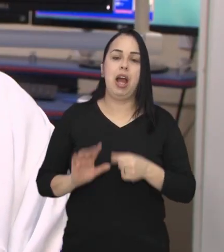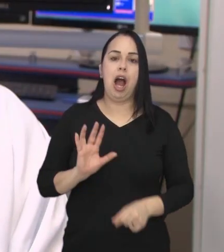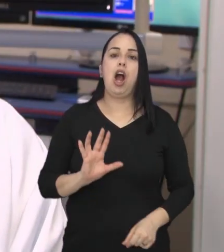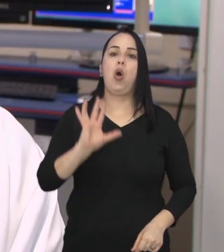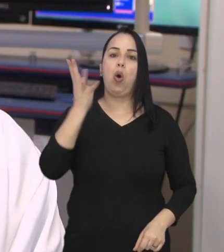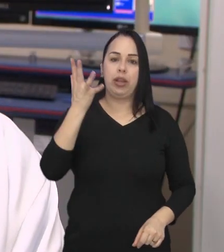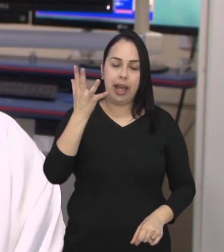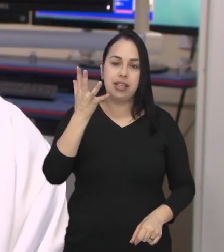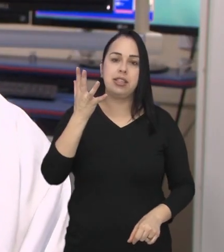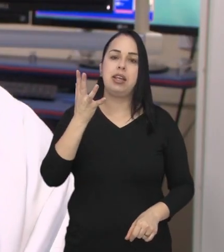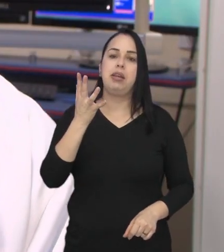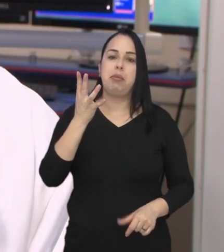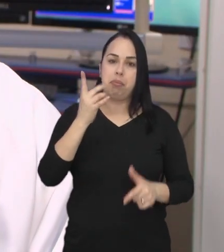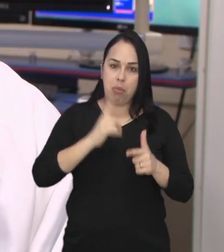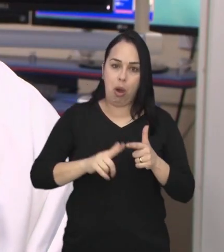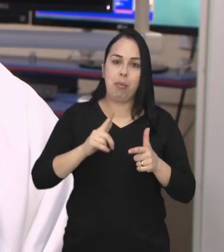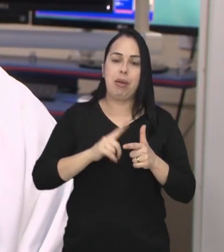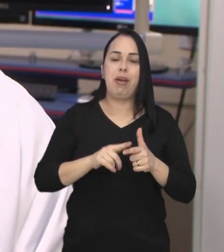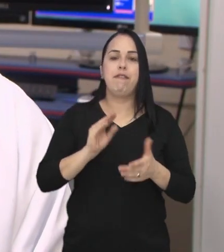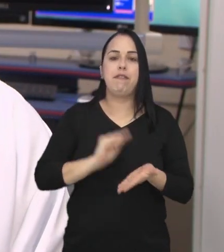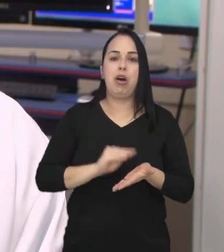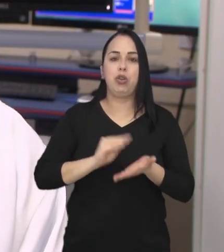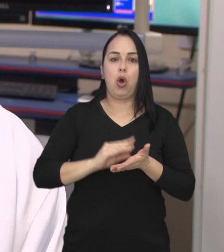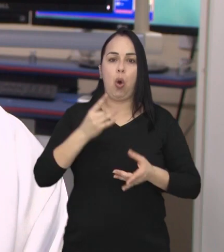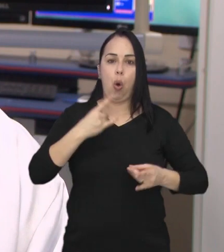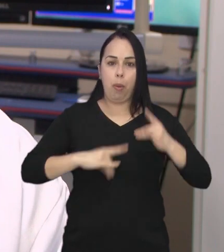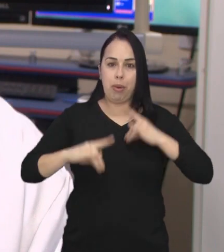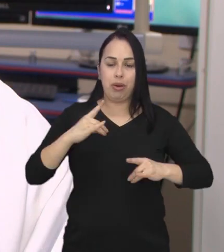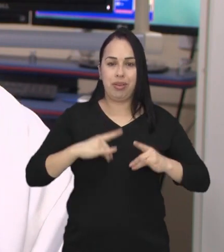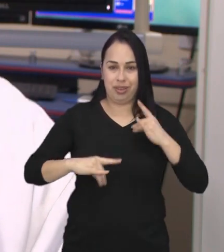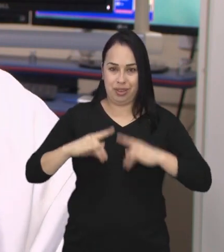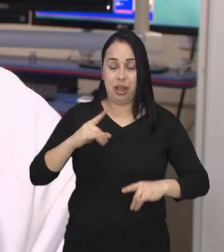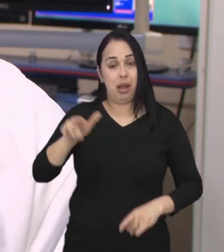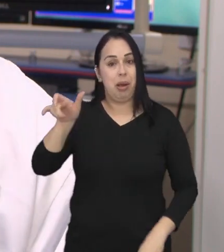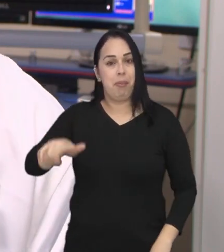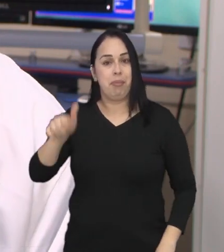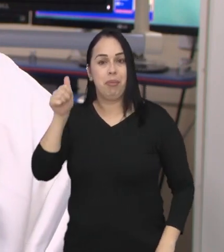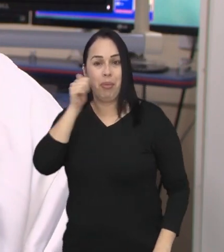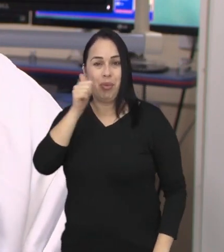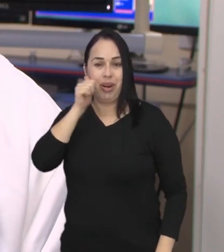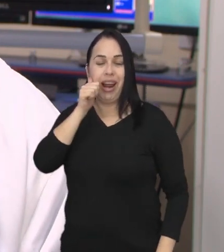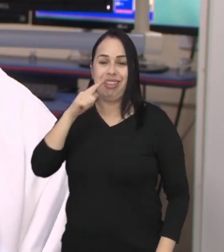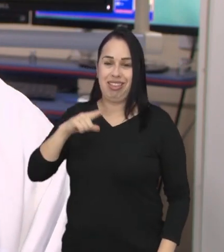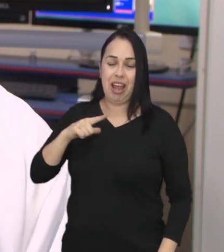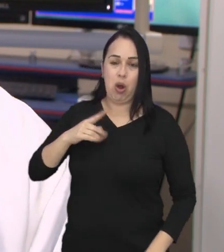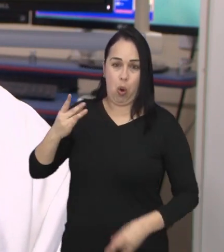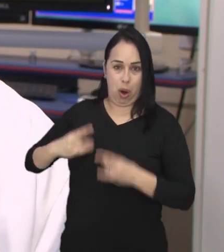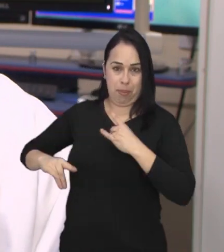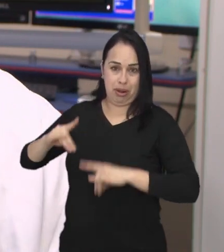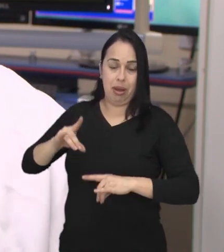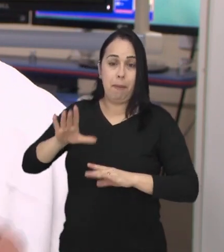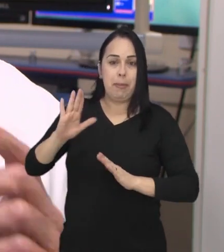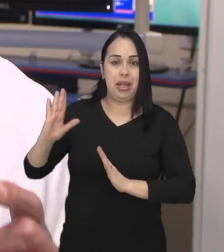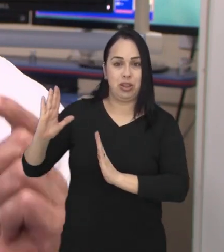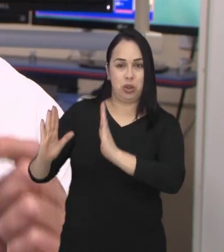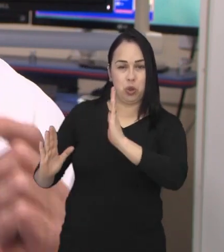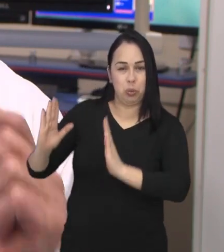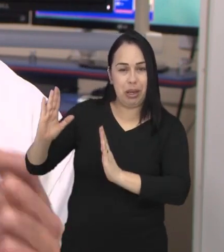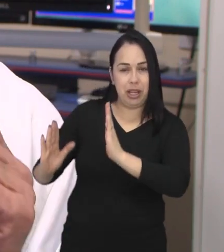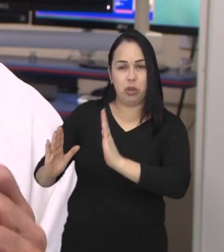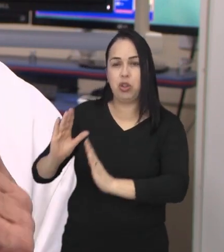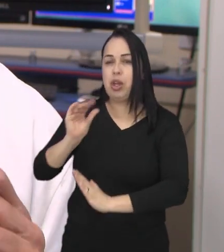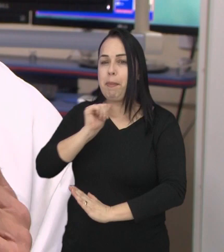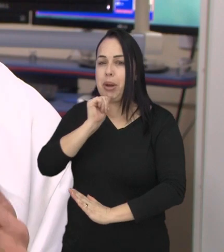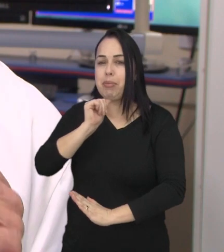mais afetados pela falta de proteção hormonal que as mulheres têm. Porém, as mulheres, quando